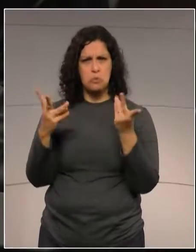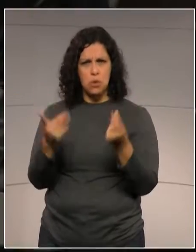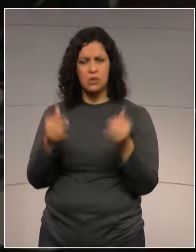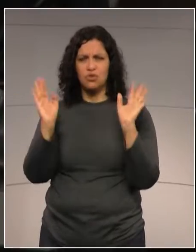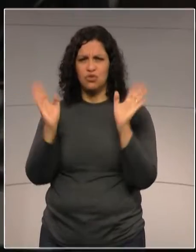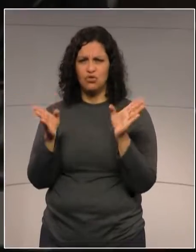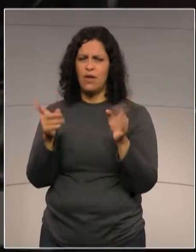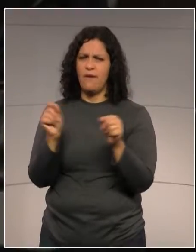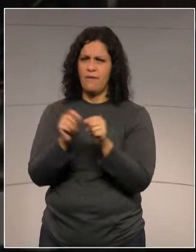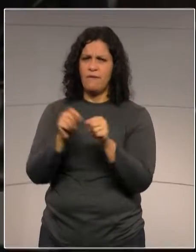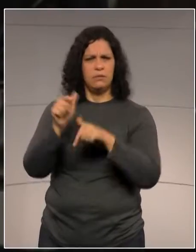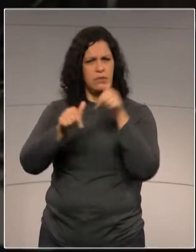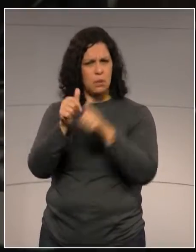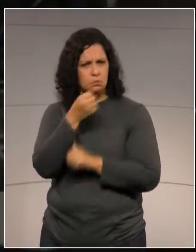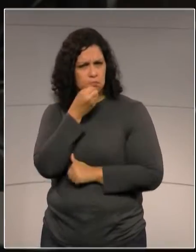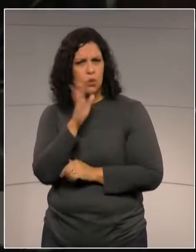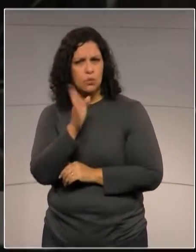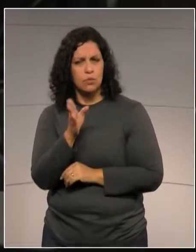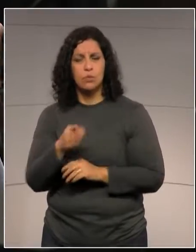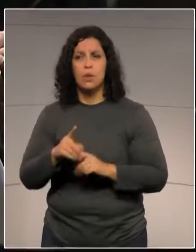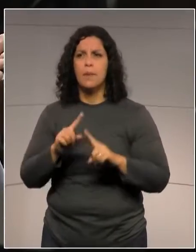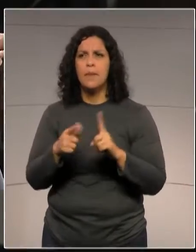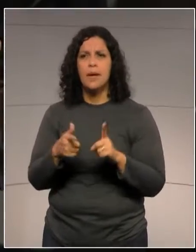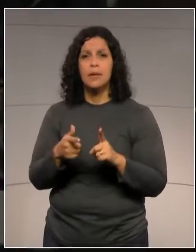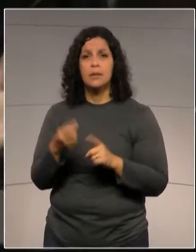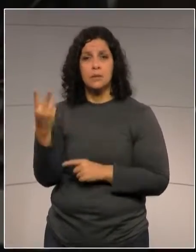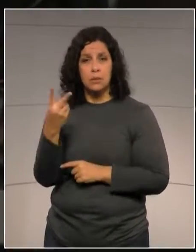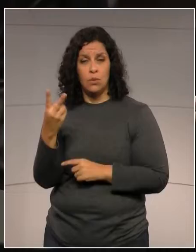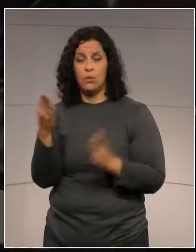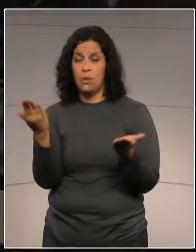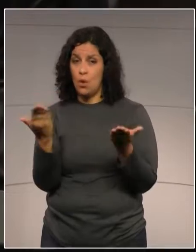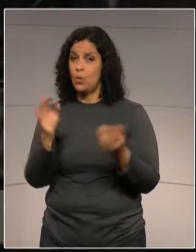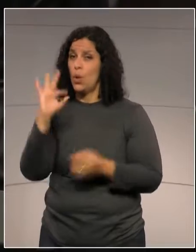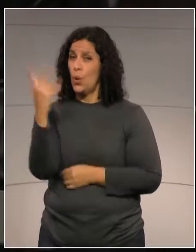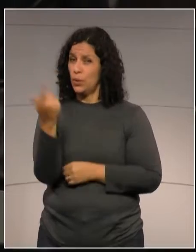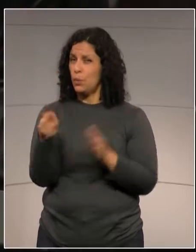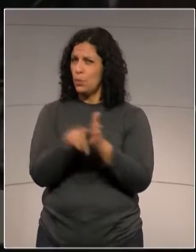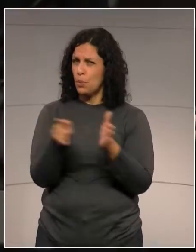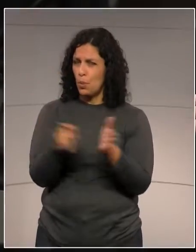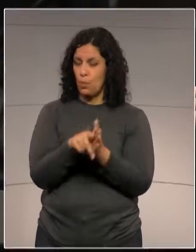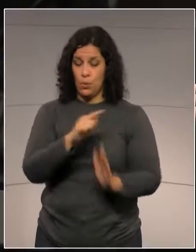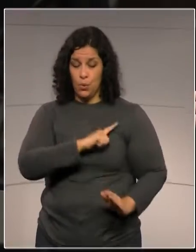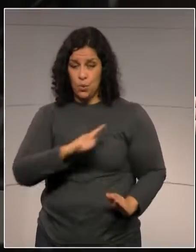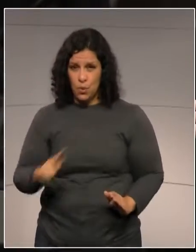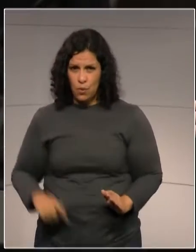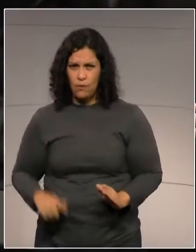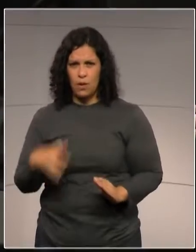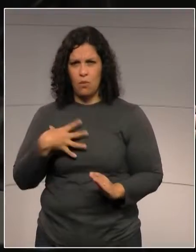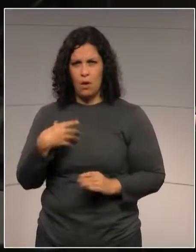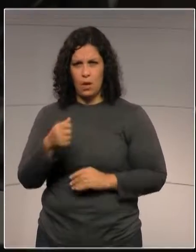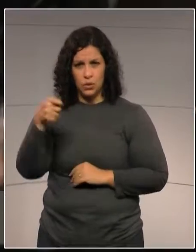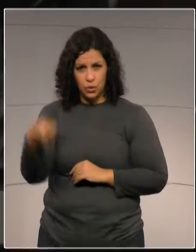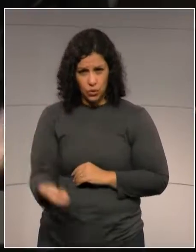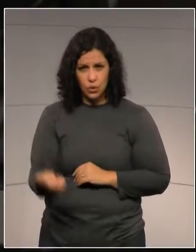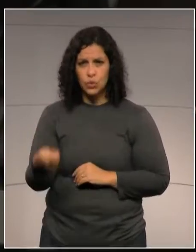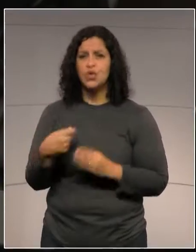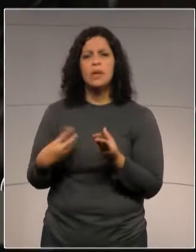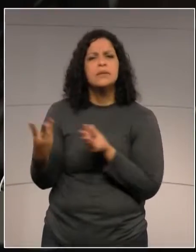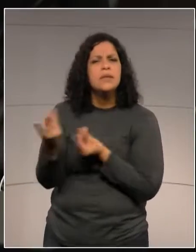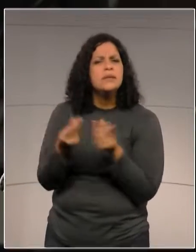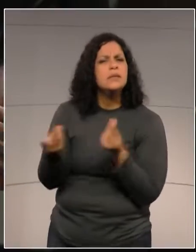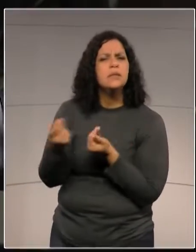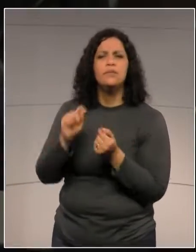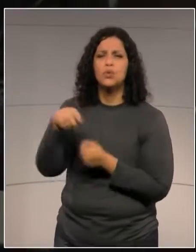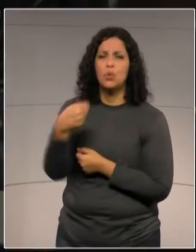tocam muito bem o serviço e segundo o governo agora, o governo Ratinho, claro que ele é sensível a essa causa, ele já está